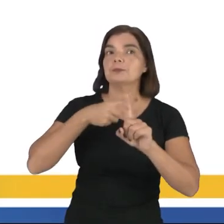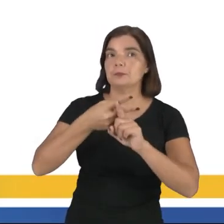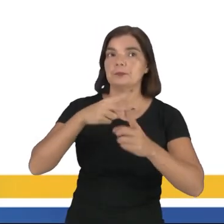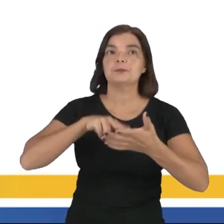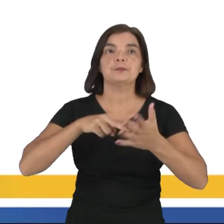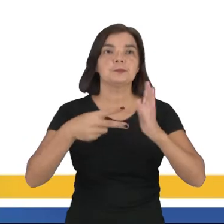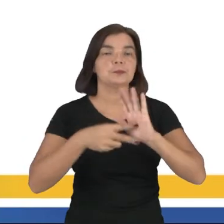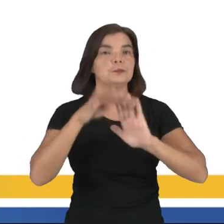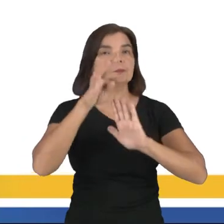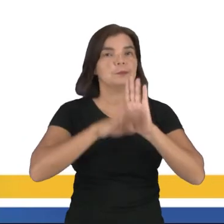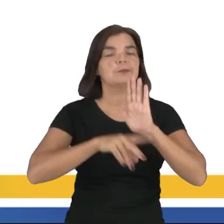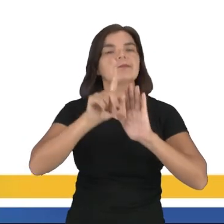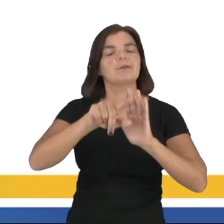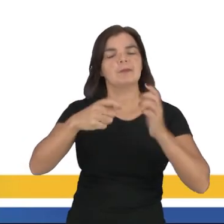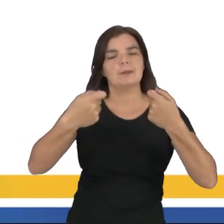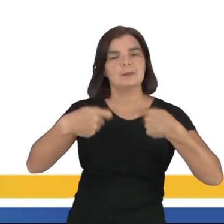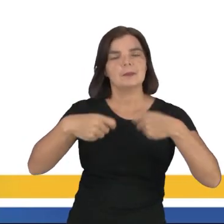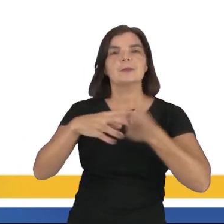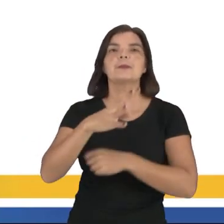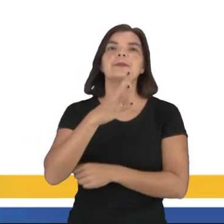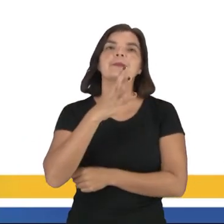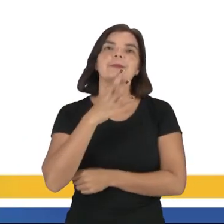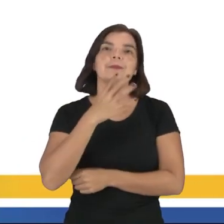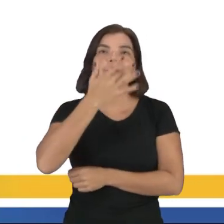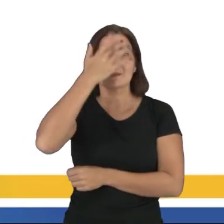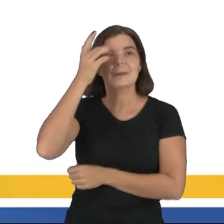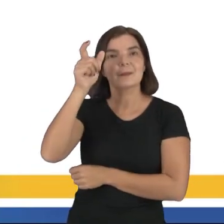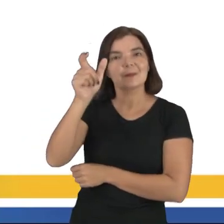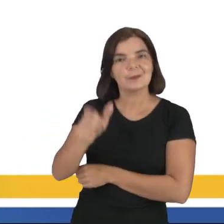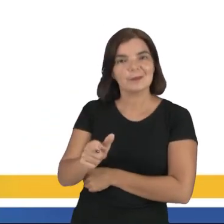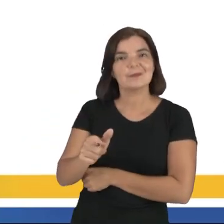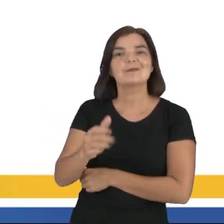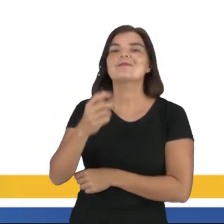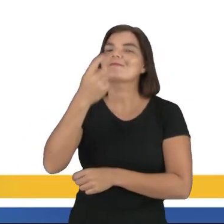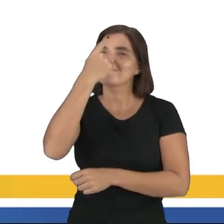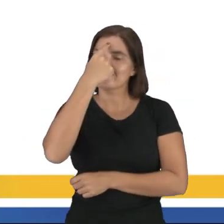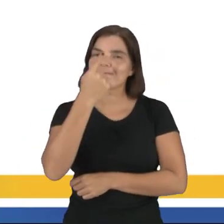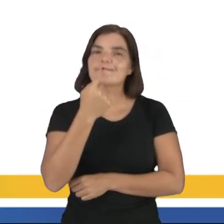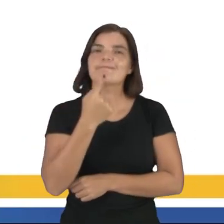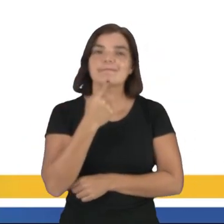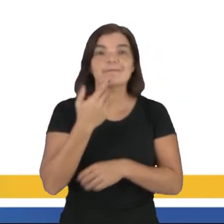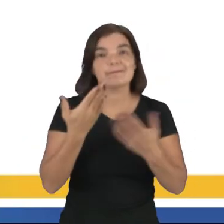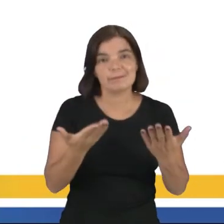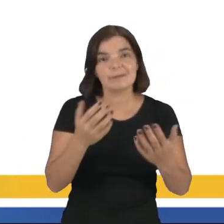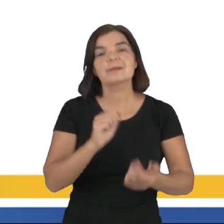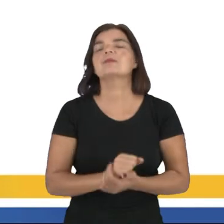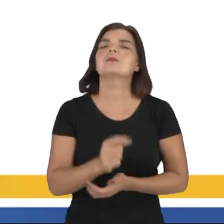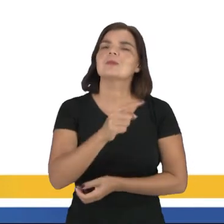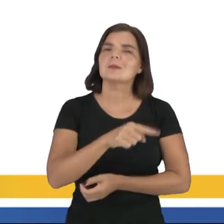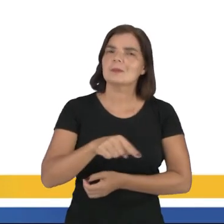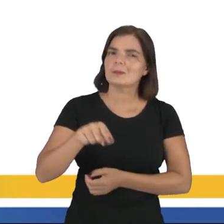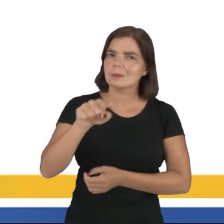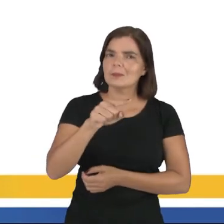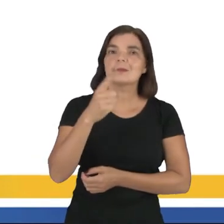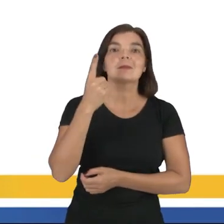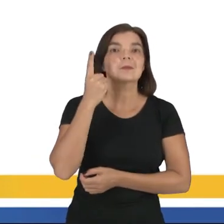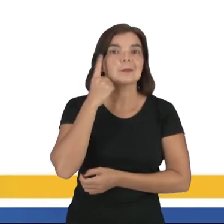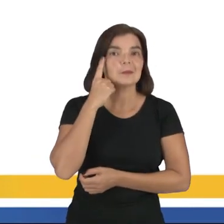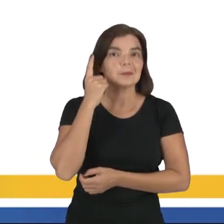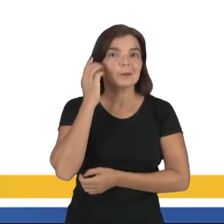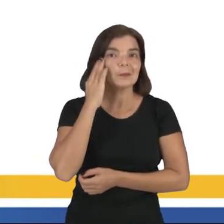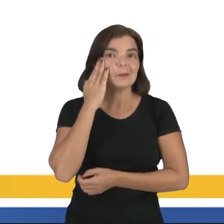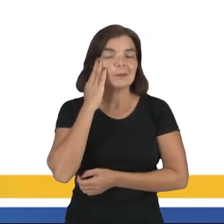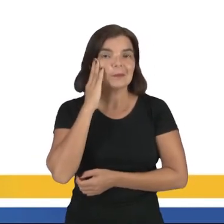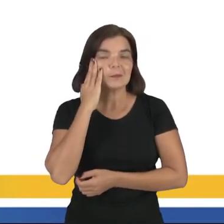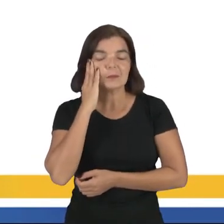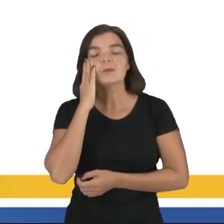da duplicidade de sentido do texto, é necessário conhecer a personalidade da imagem. Isso. Para você ter o